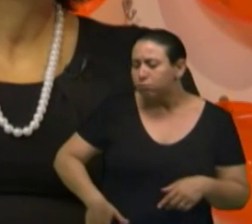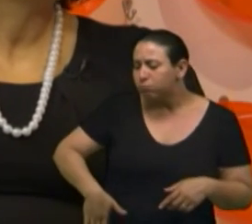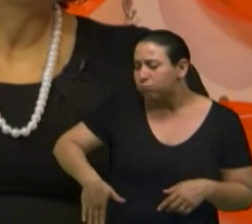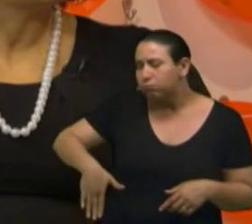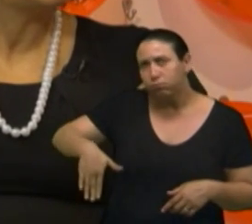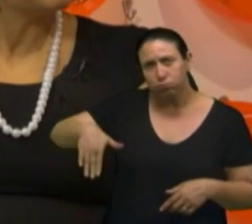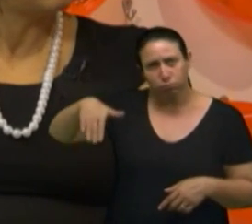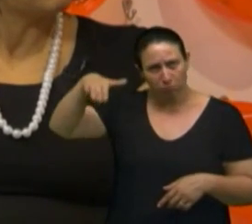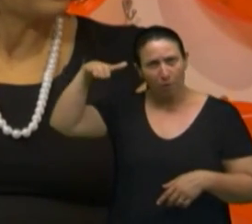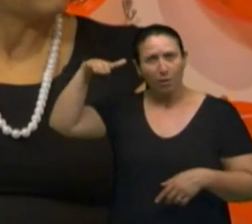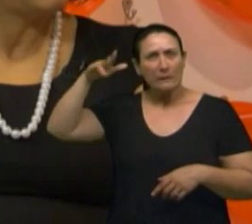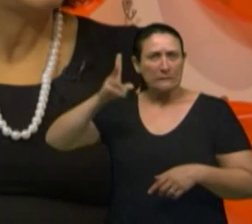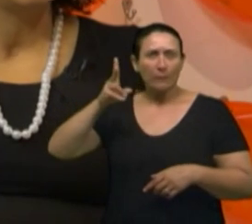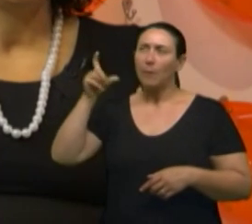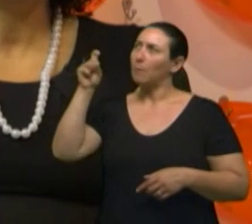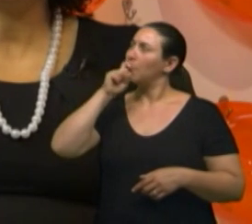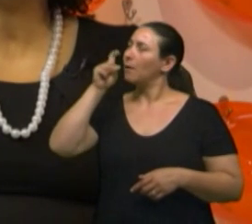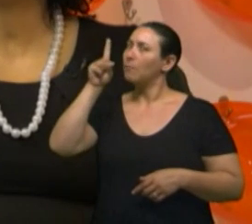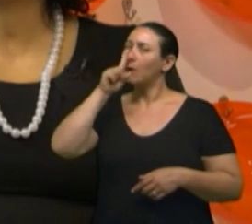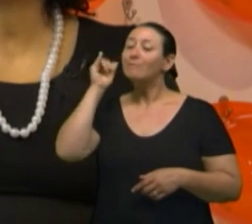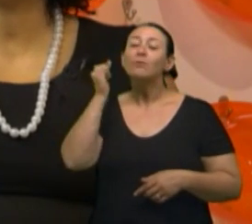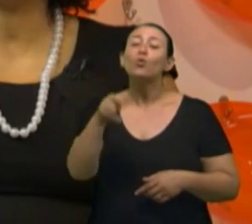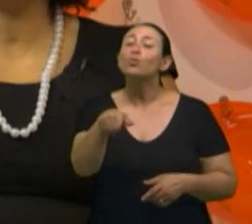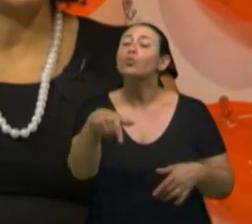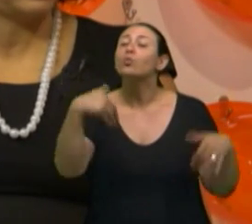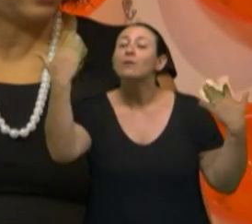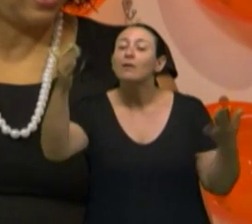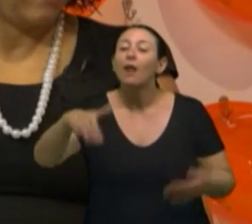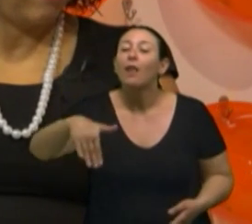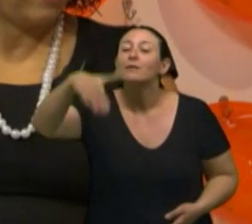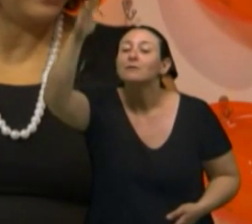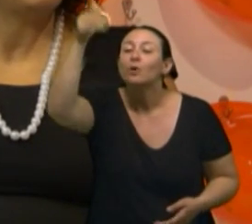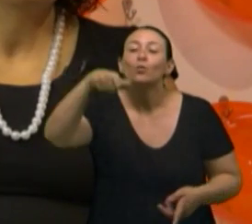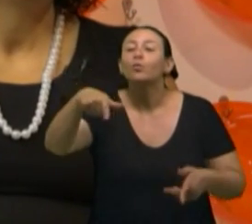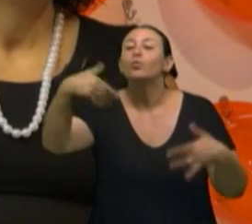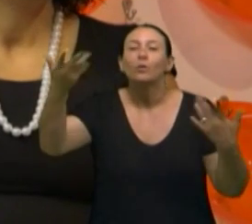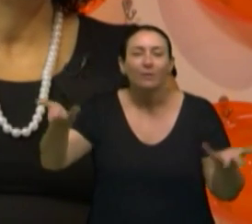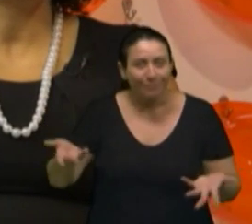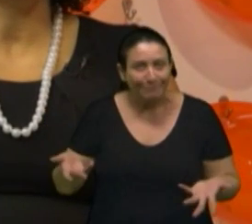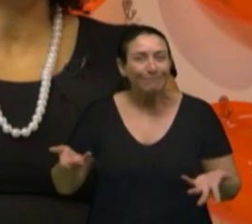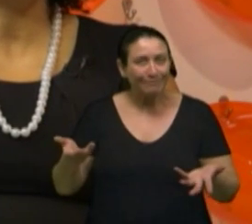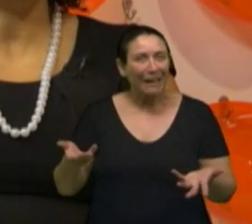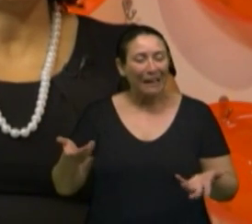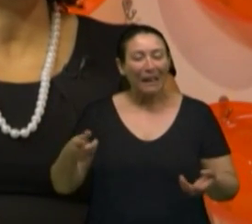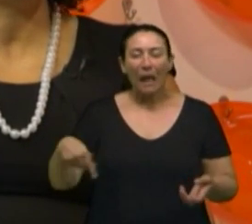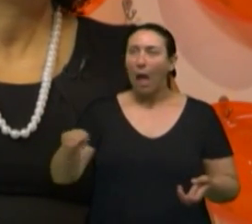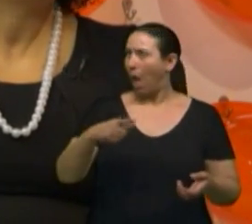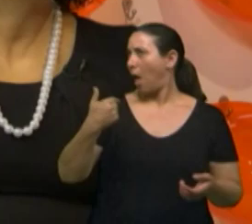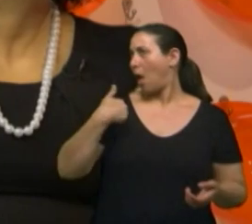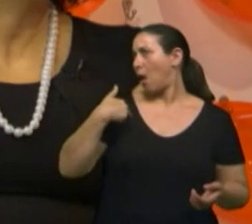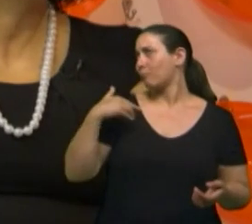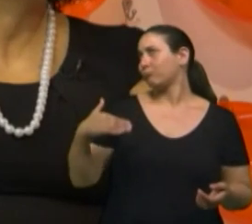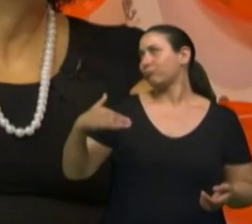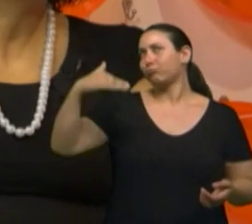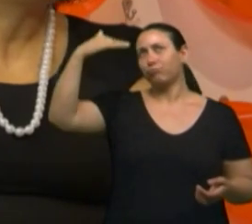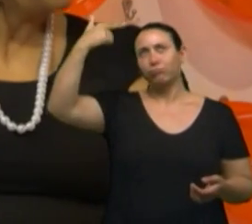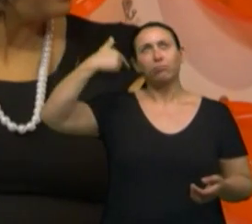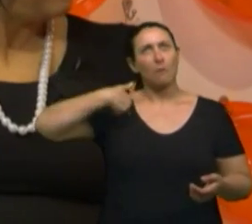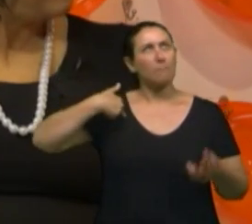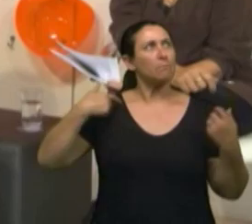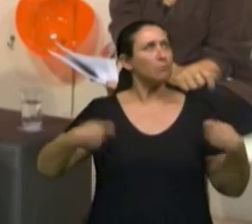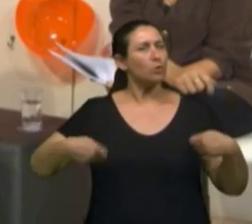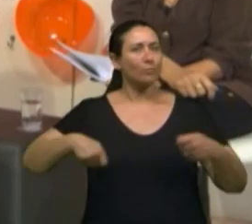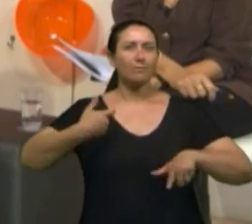as crianças já escutam dos pais o que que tu vai ser quando crescer, né? Então, tu cresce sabendo que tu tem que